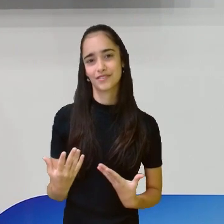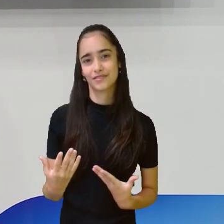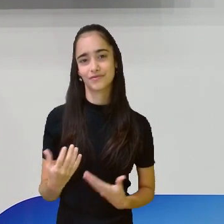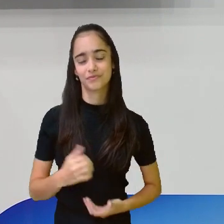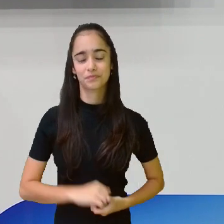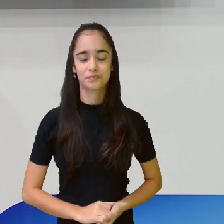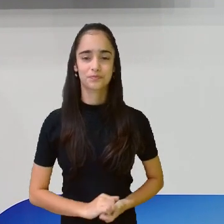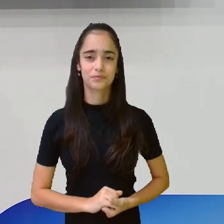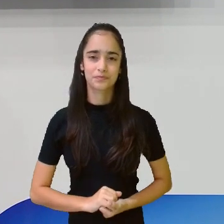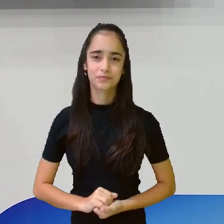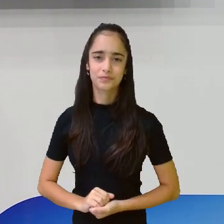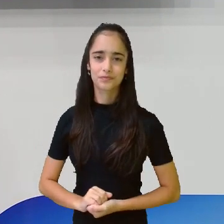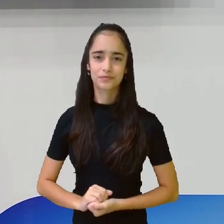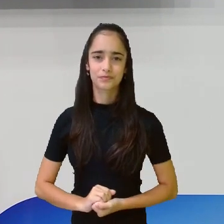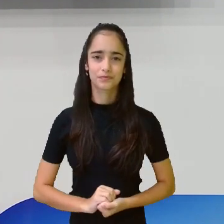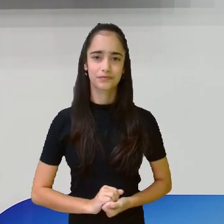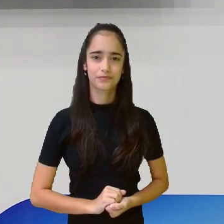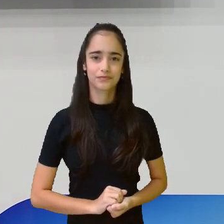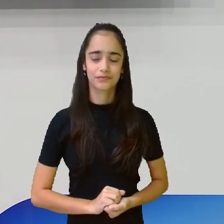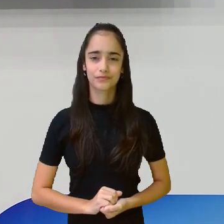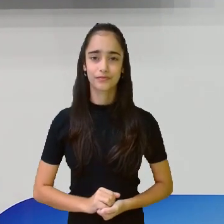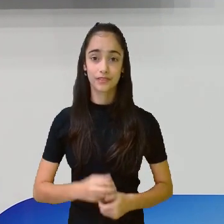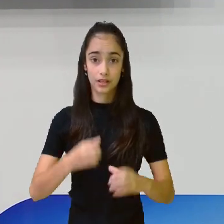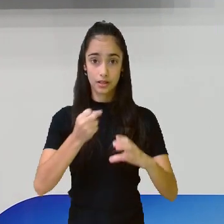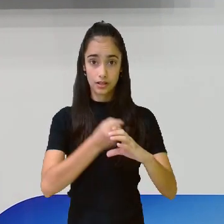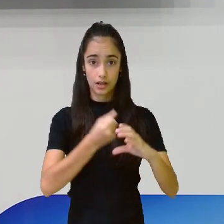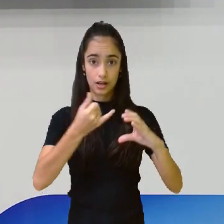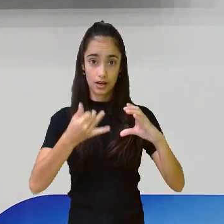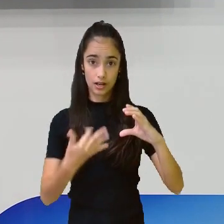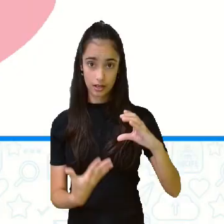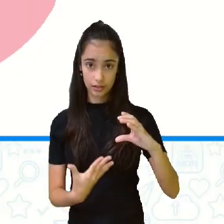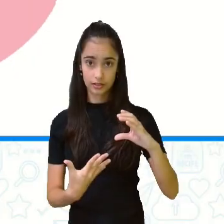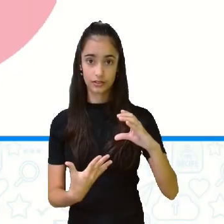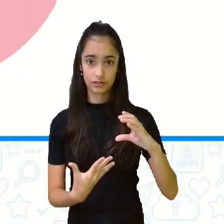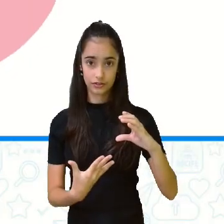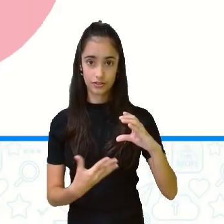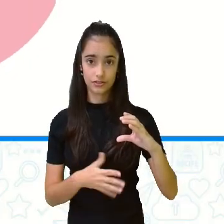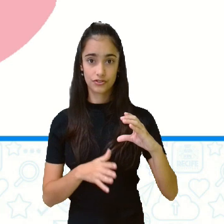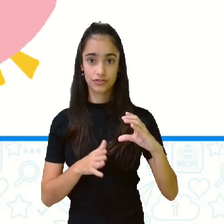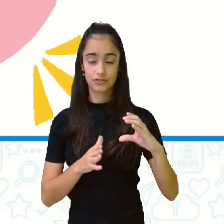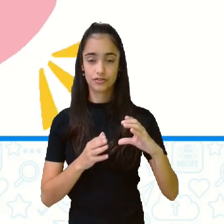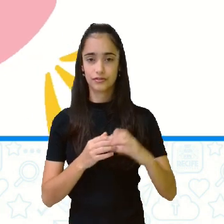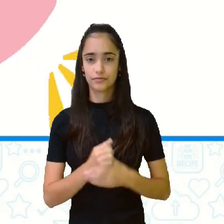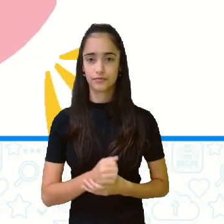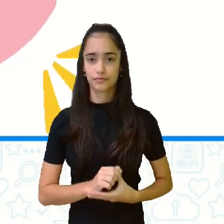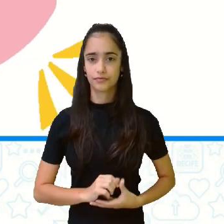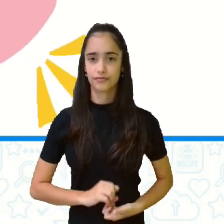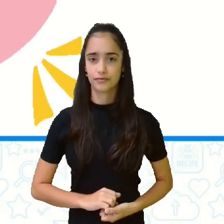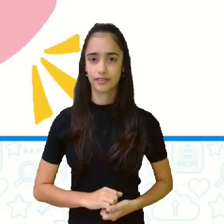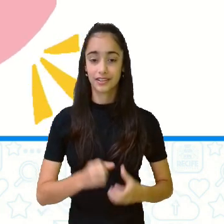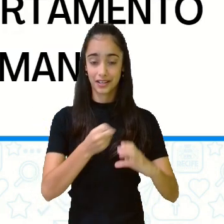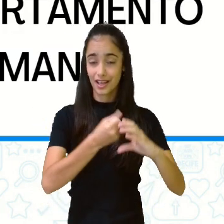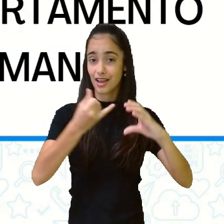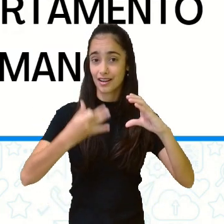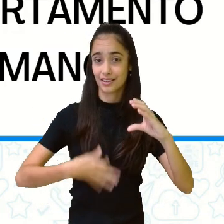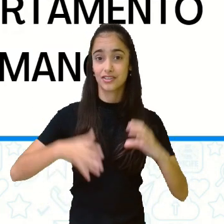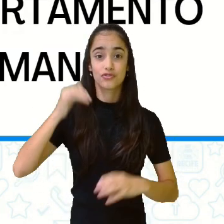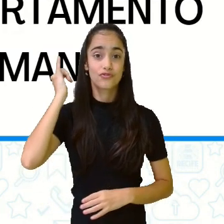humanas. As características das fábulas.